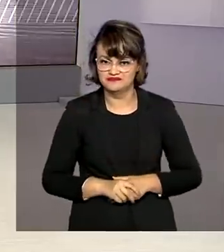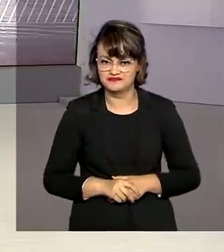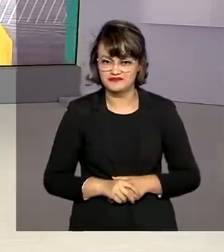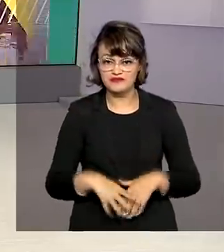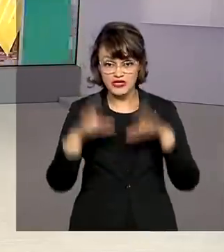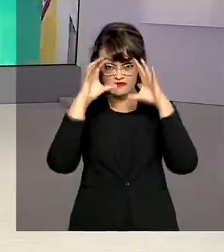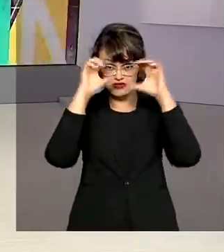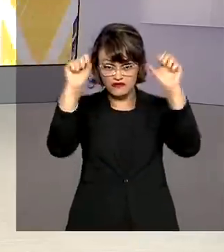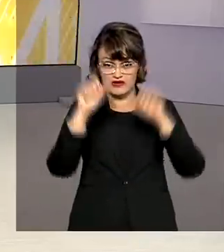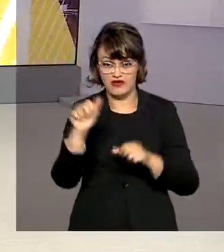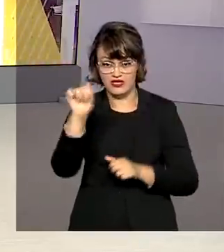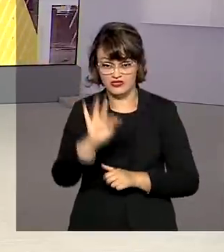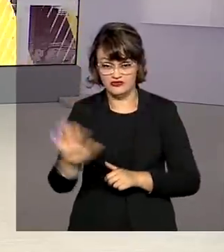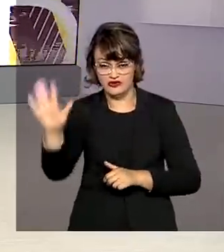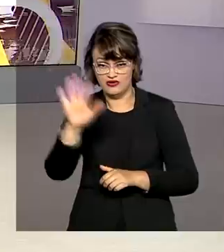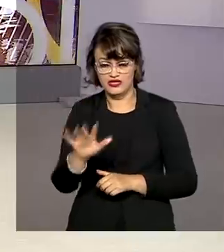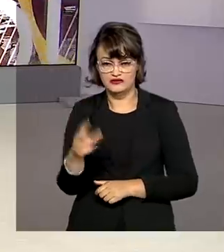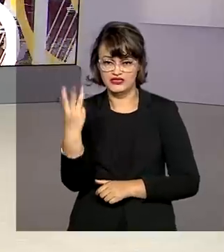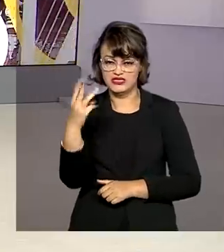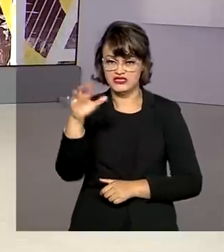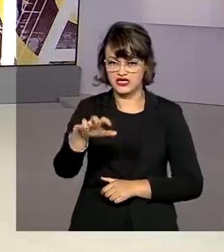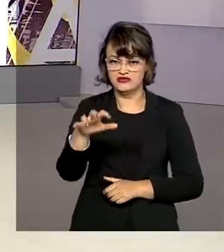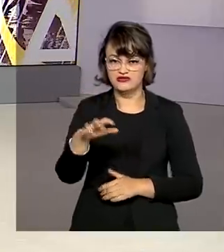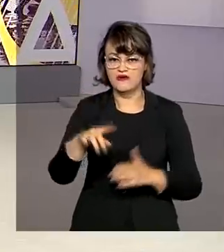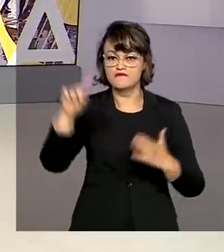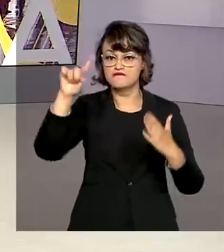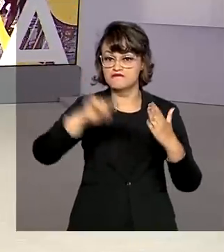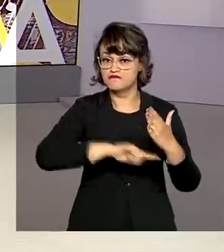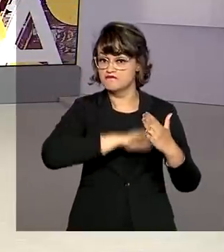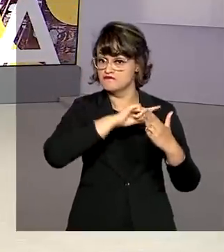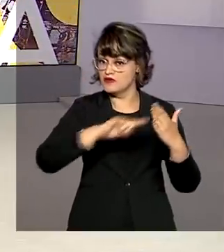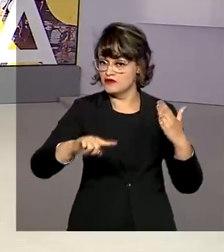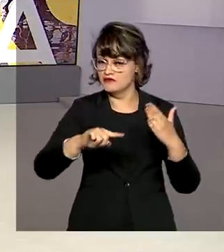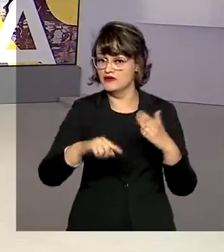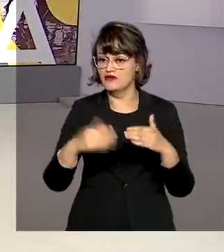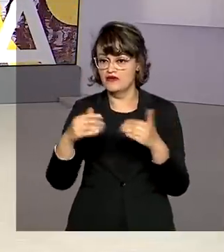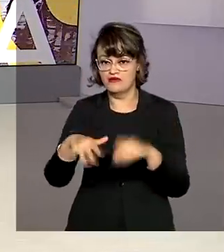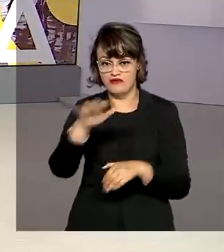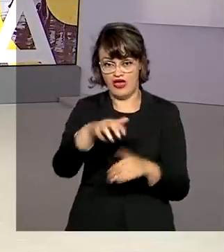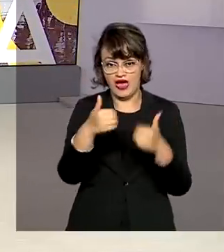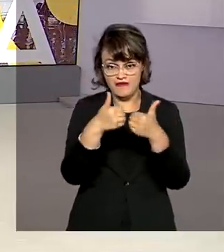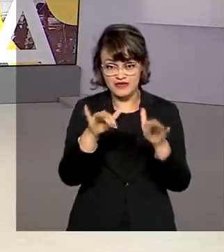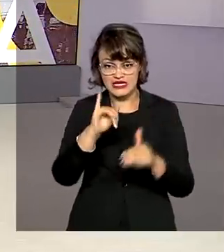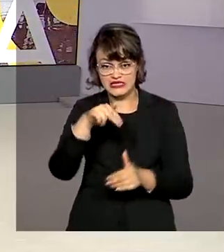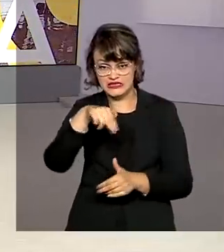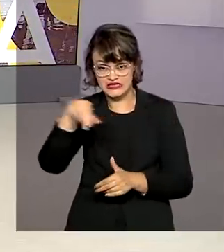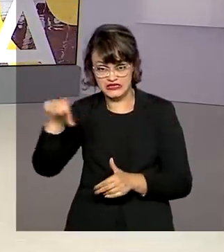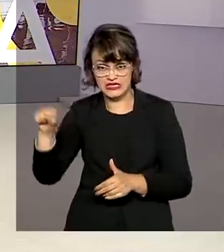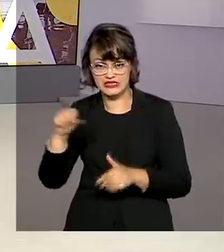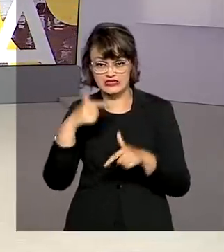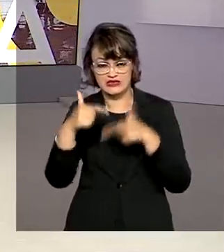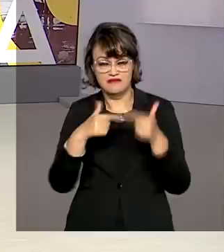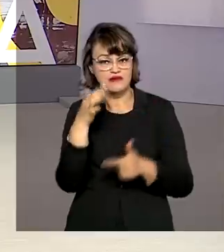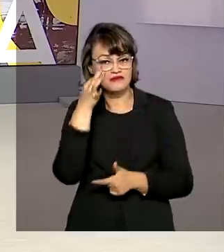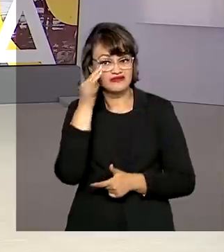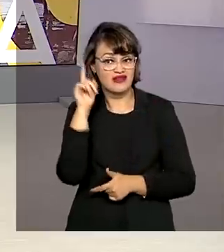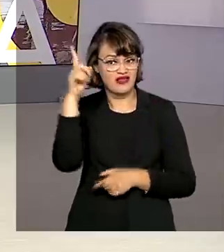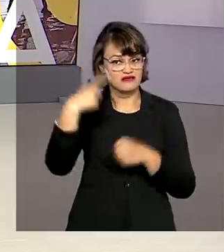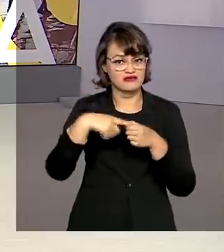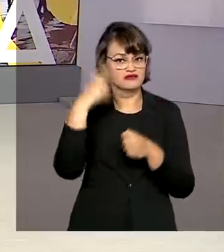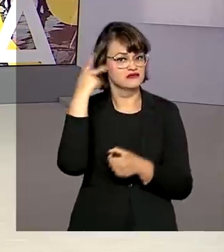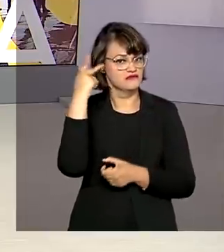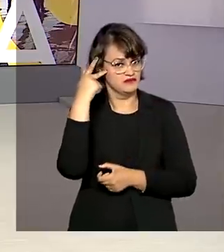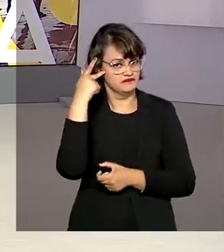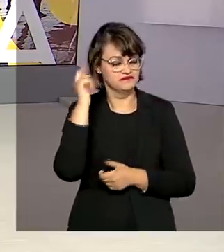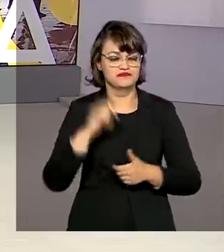Tribunal Regional Federal da Terceira Região suspendeu a reabertura das agências do INSS e trabalho presencial em São Paulo.